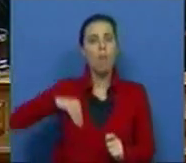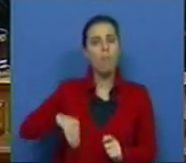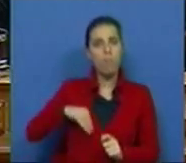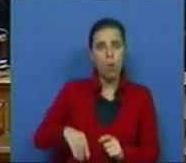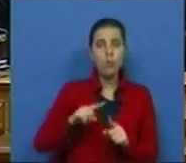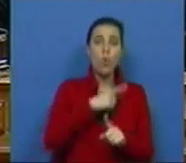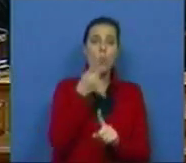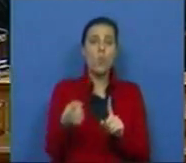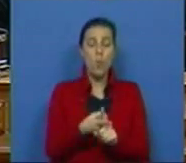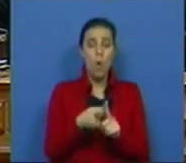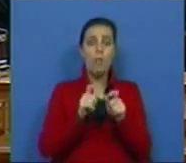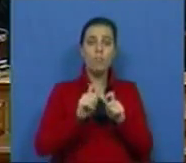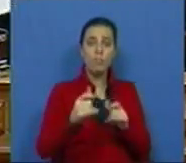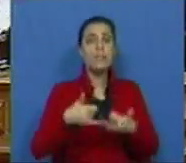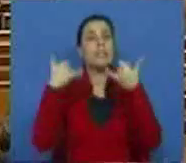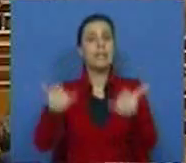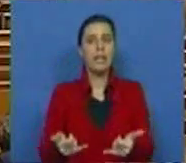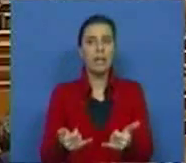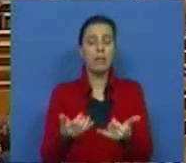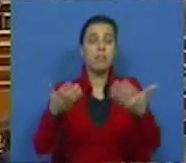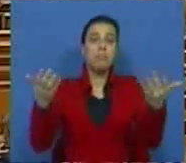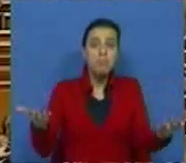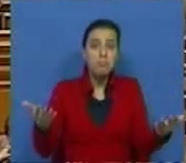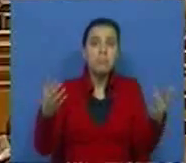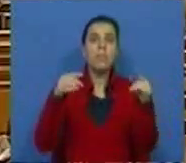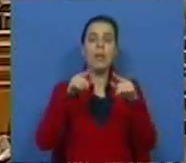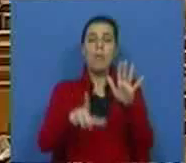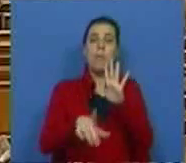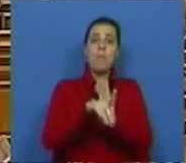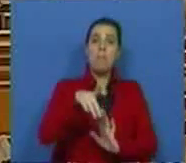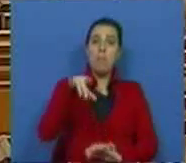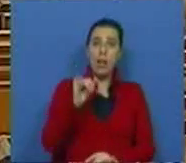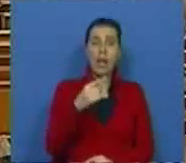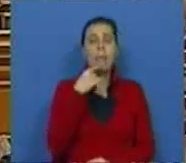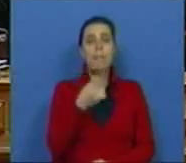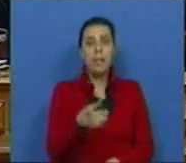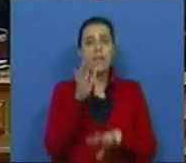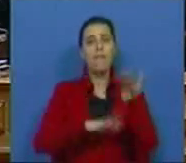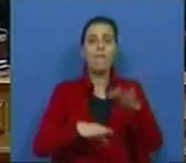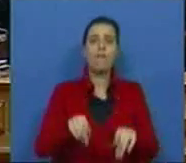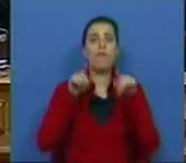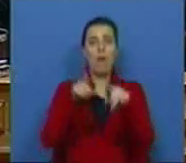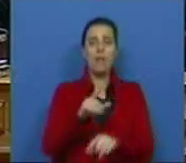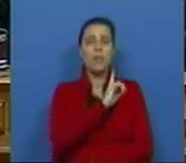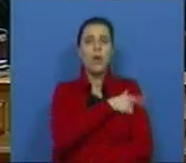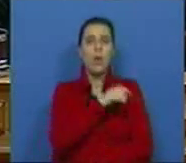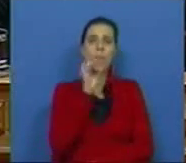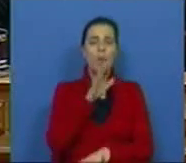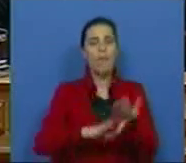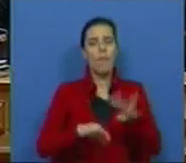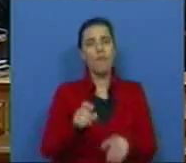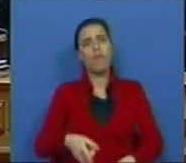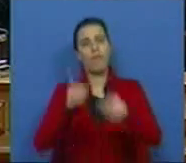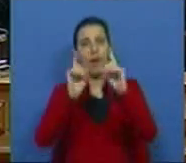bolsas no ano letivo seguinte. Ou seja, é uma lei para dizer, façam os incompetentes que